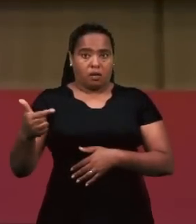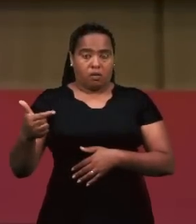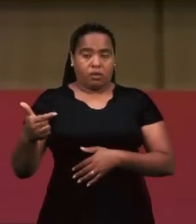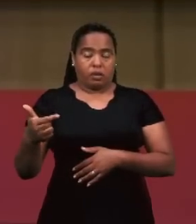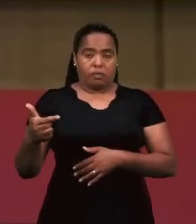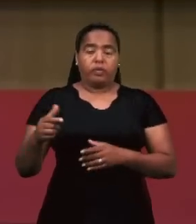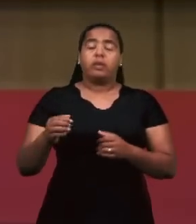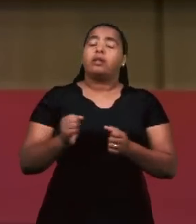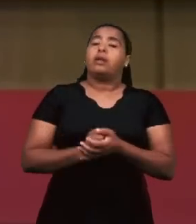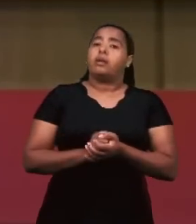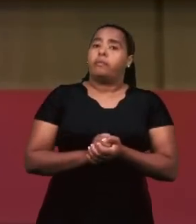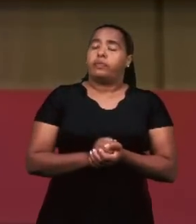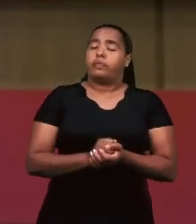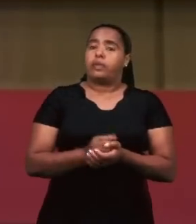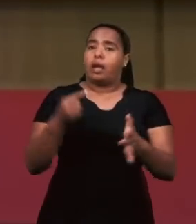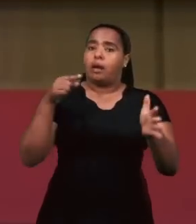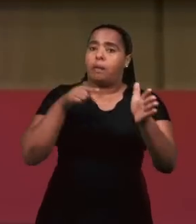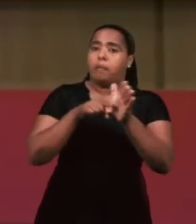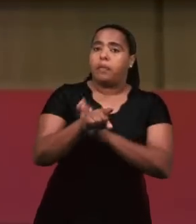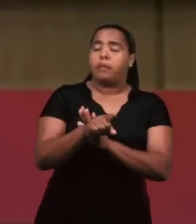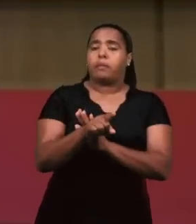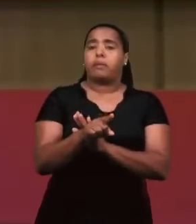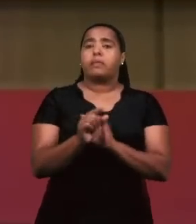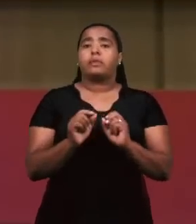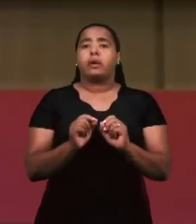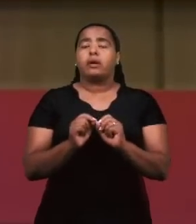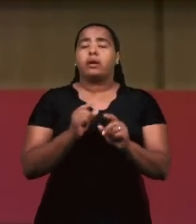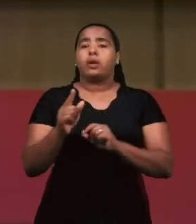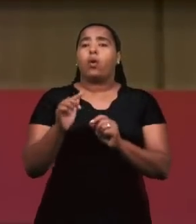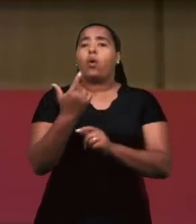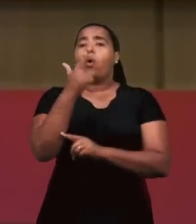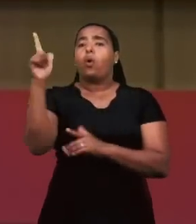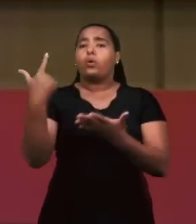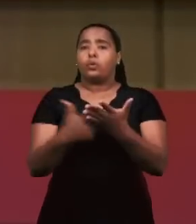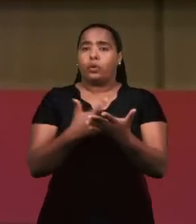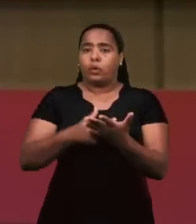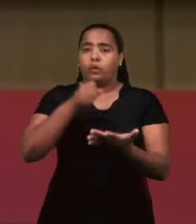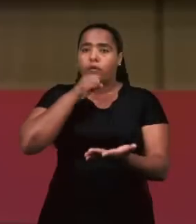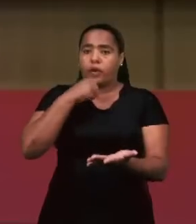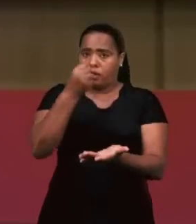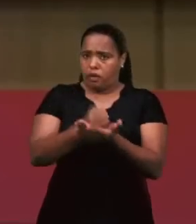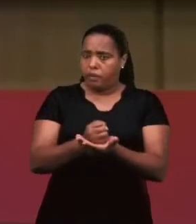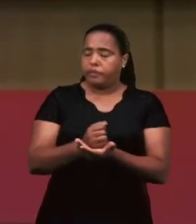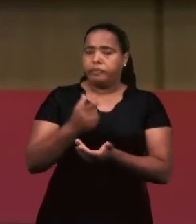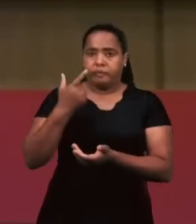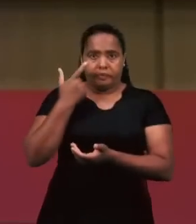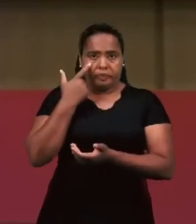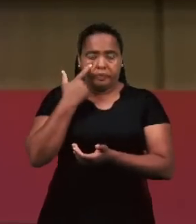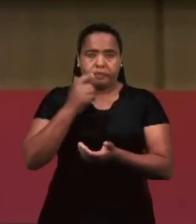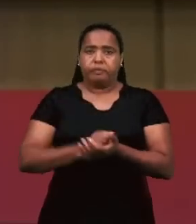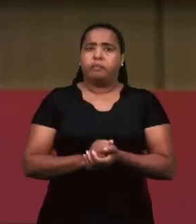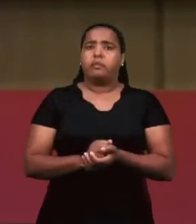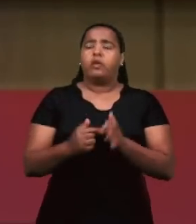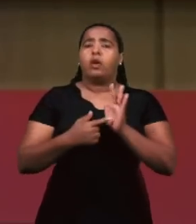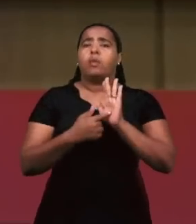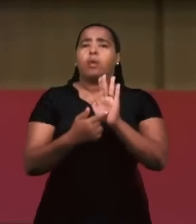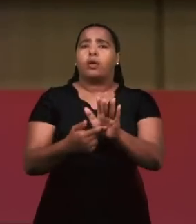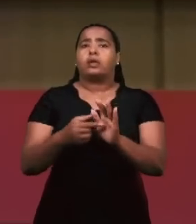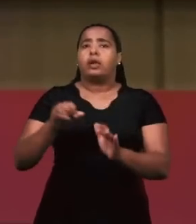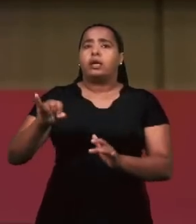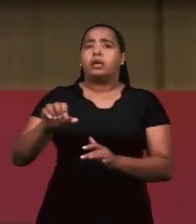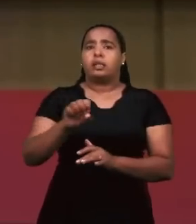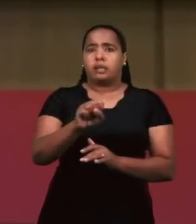nossa pergunta, ela nos leva a outro livro do Velho Testamento. Presta atenção, que ela diz assim, indicamos Isaías